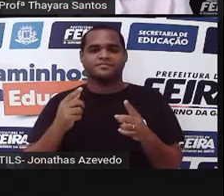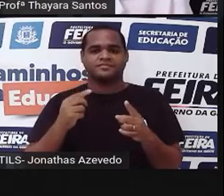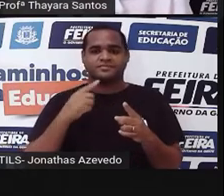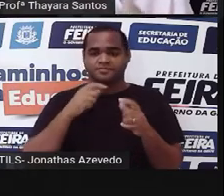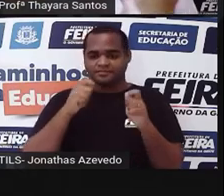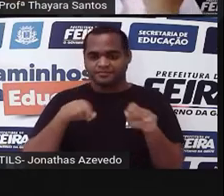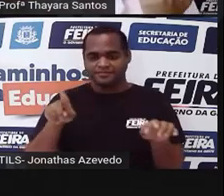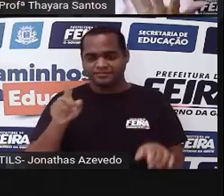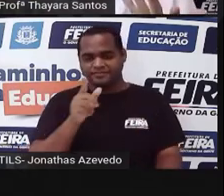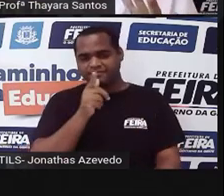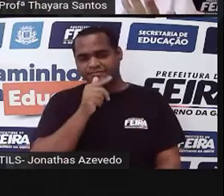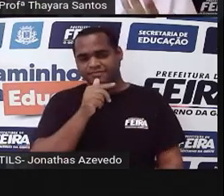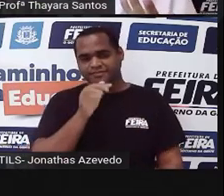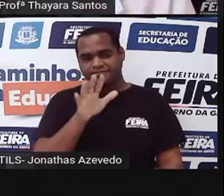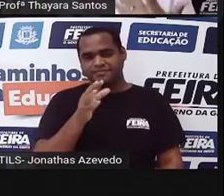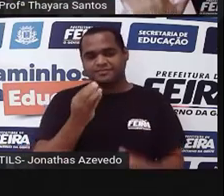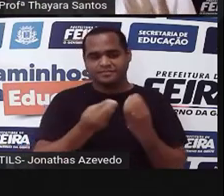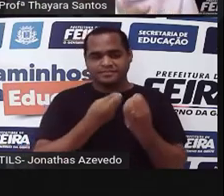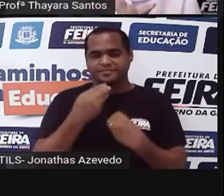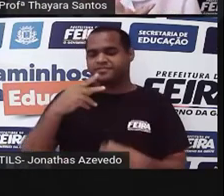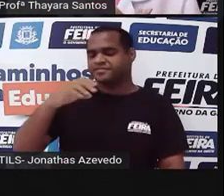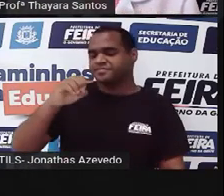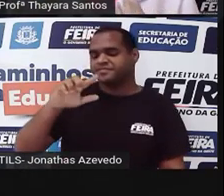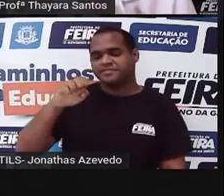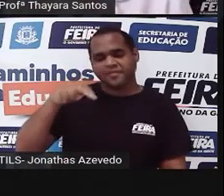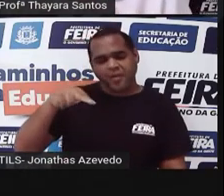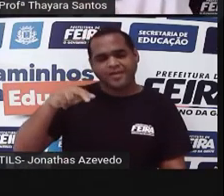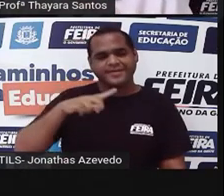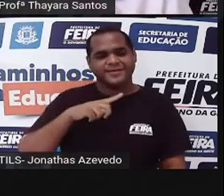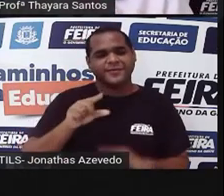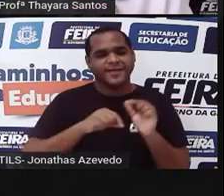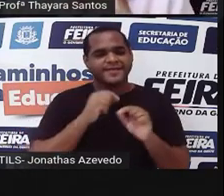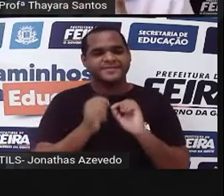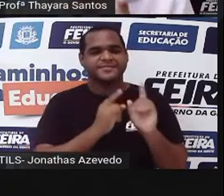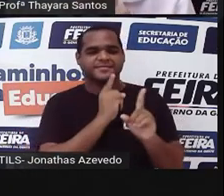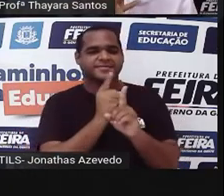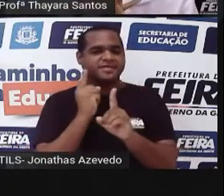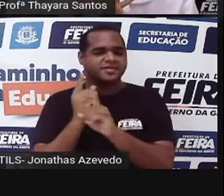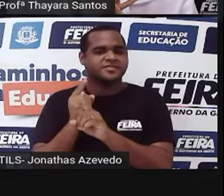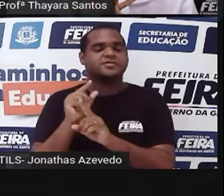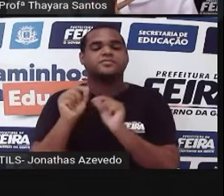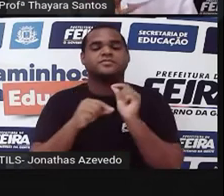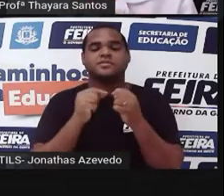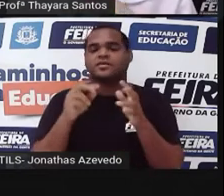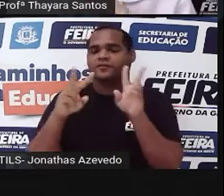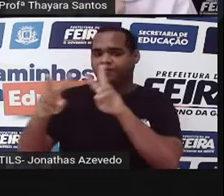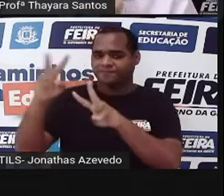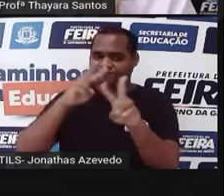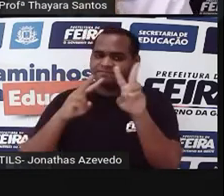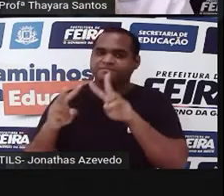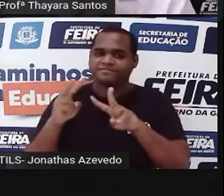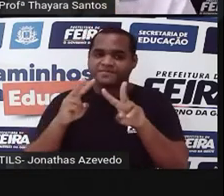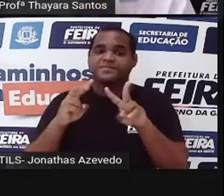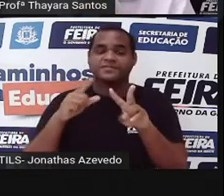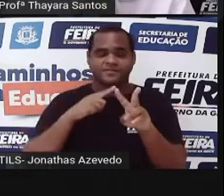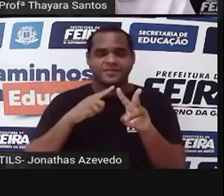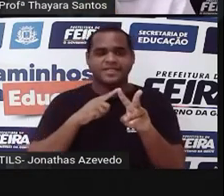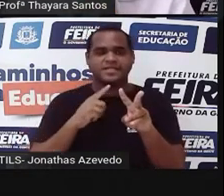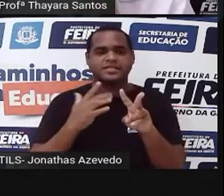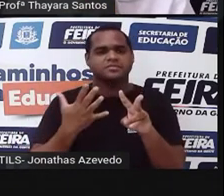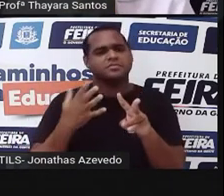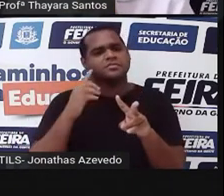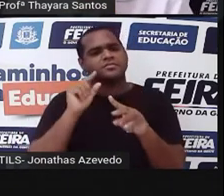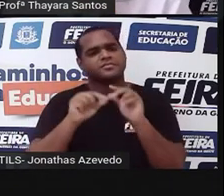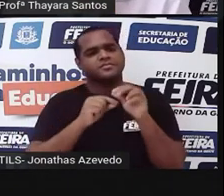precisava de água. Como é que esse grão de pólen com o anterozoide encontrava a osfera? Através do vento, né? No caso aqui das